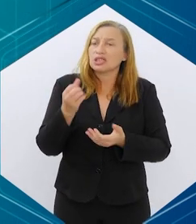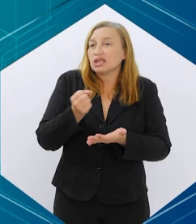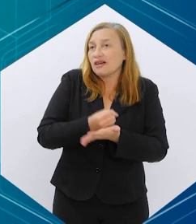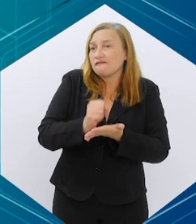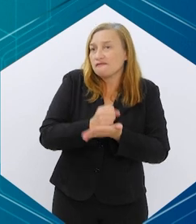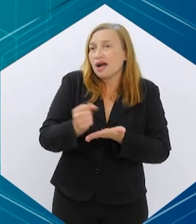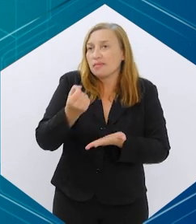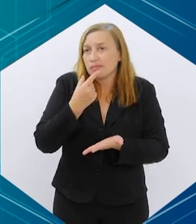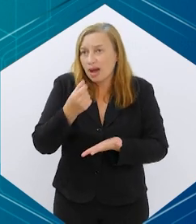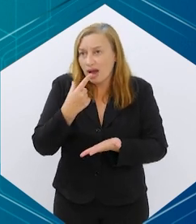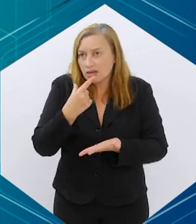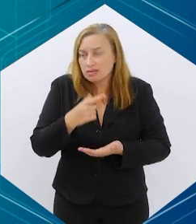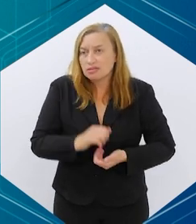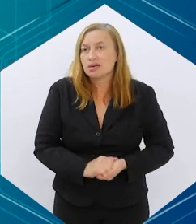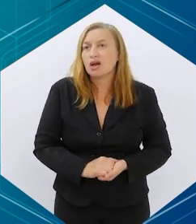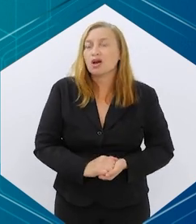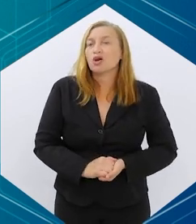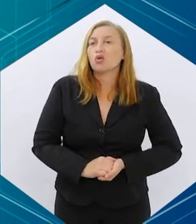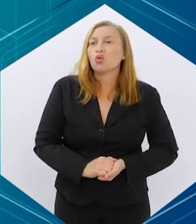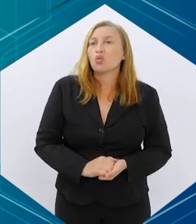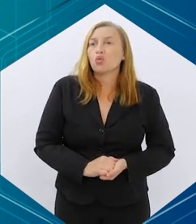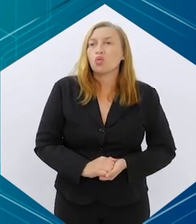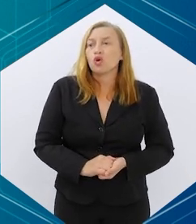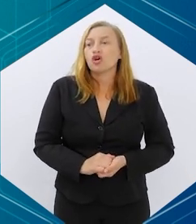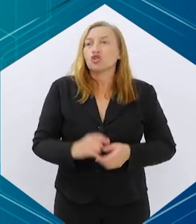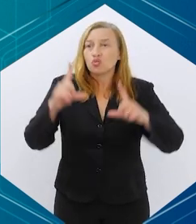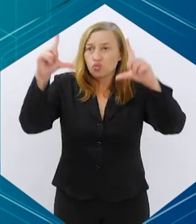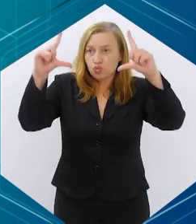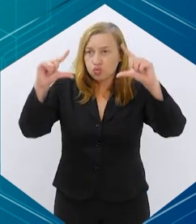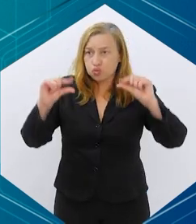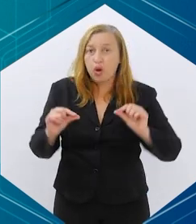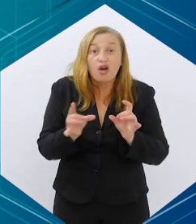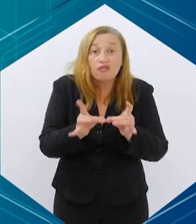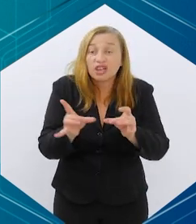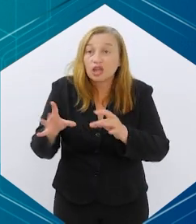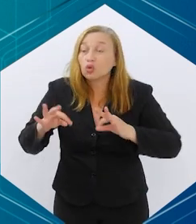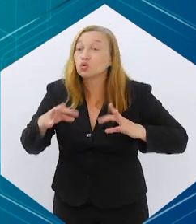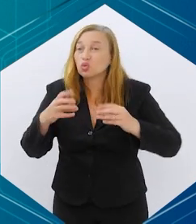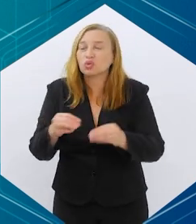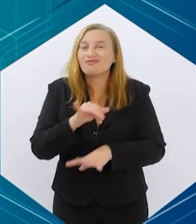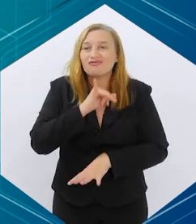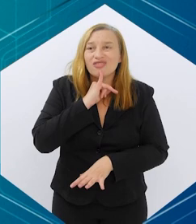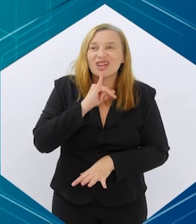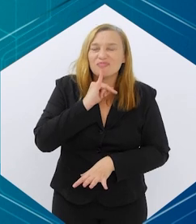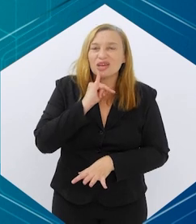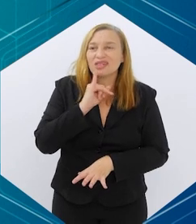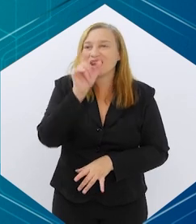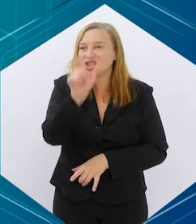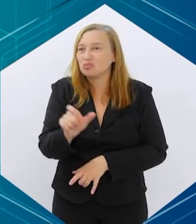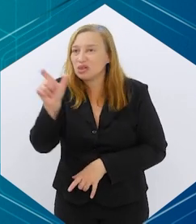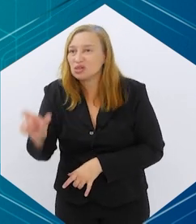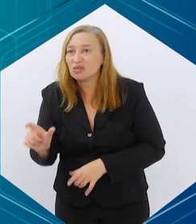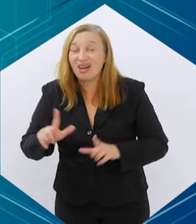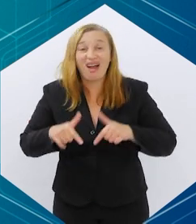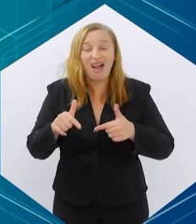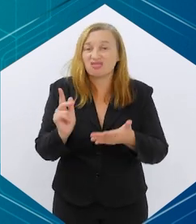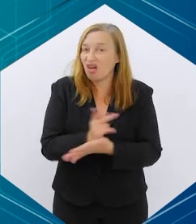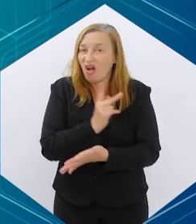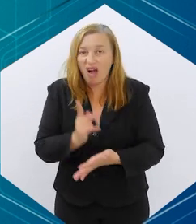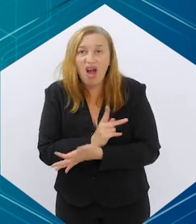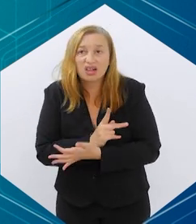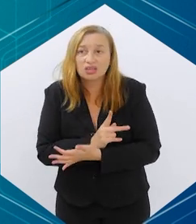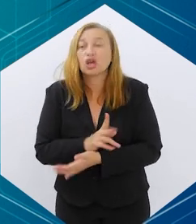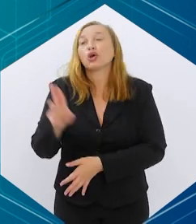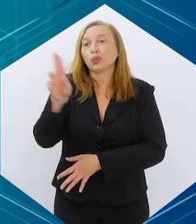que o Brasil é dos maiores prescritores, infelizmente, né, as pessoas agem de má fé